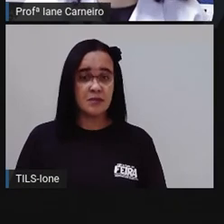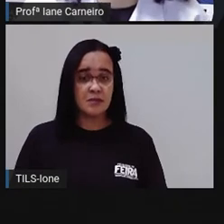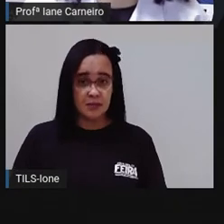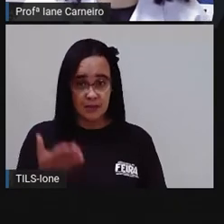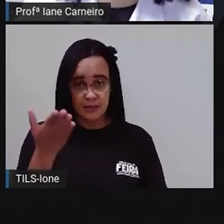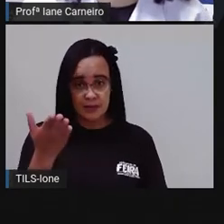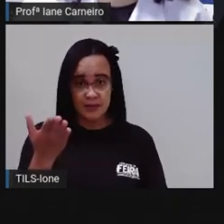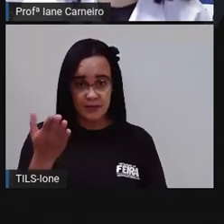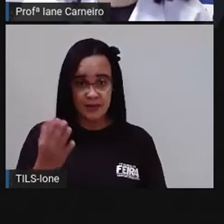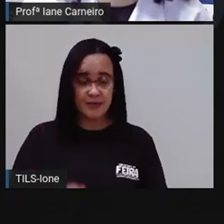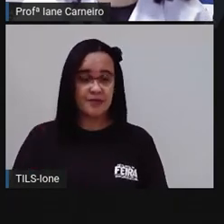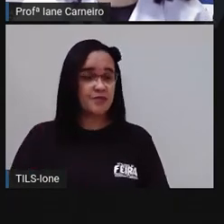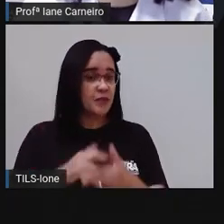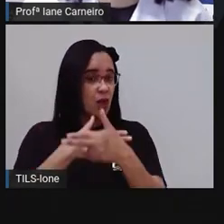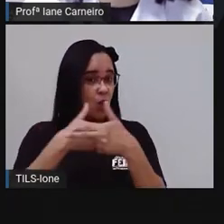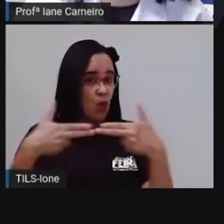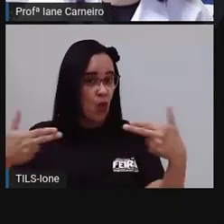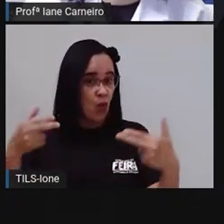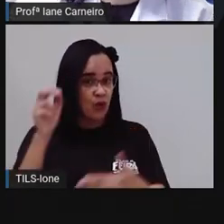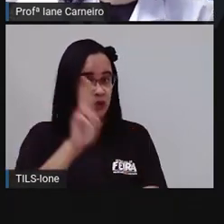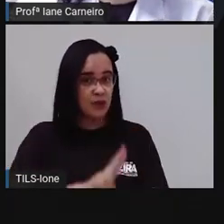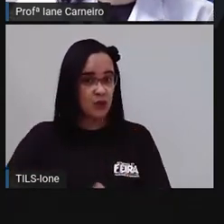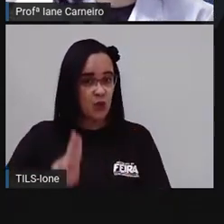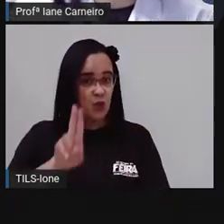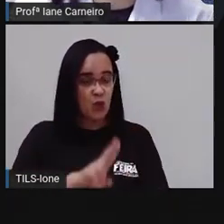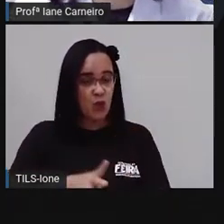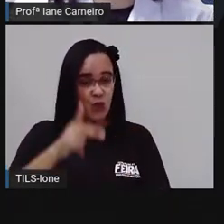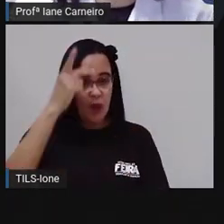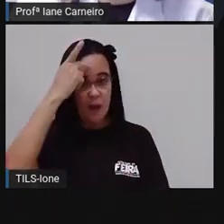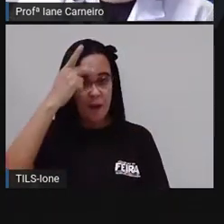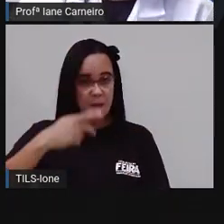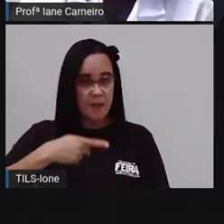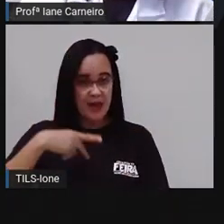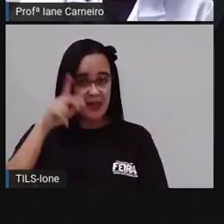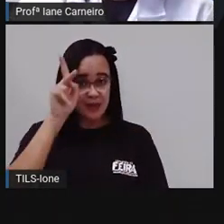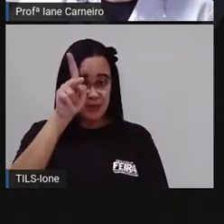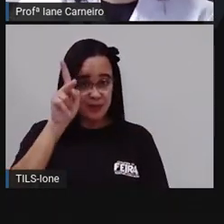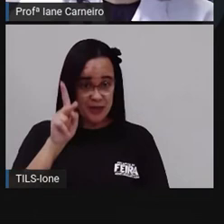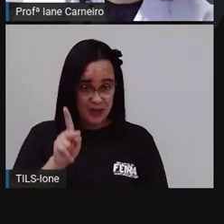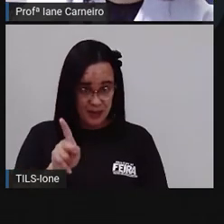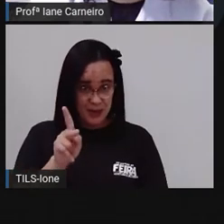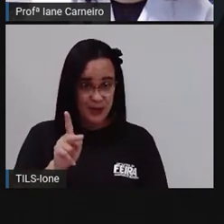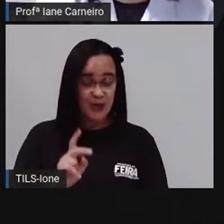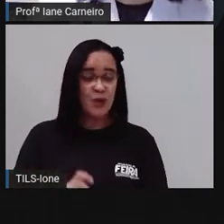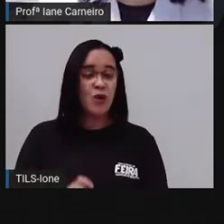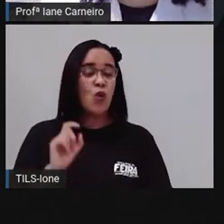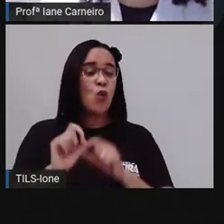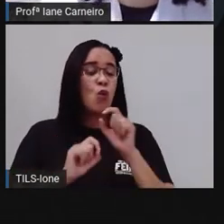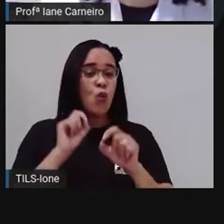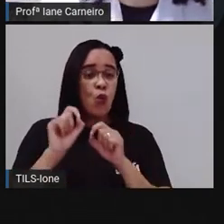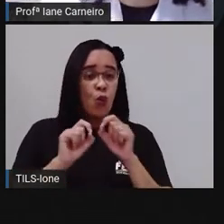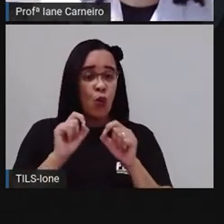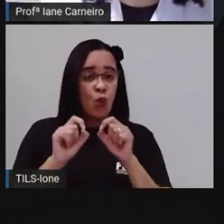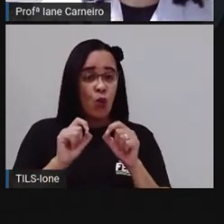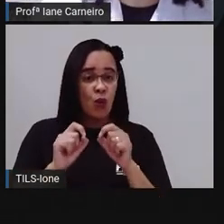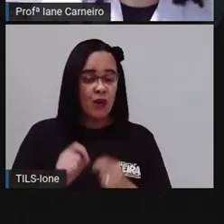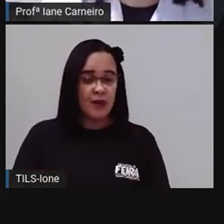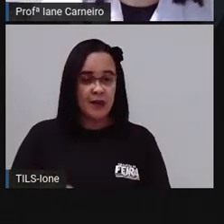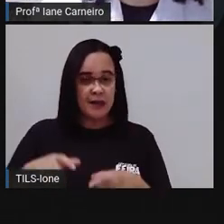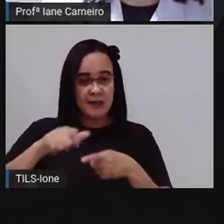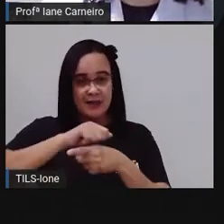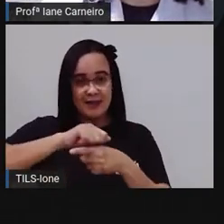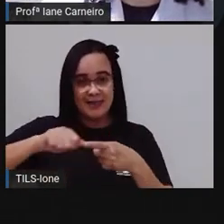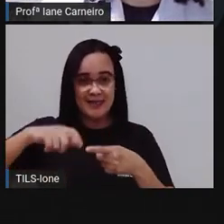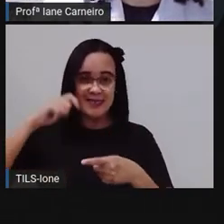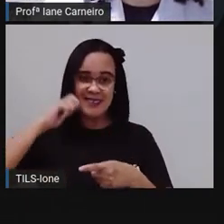vamos lá, ó. Vamos lá escrever o nome dos objetos que a gente viu, que são de uso pessoal, ó, escova, deixa eu